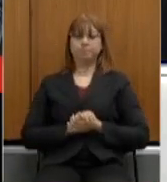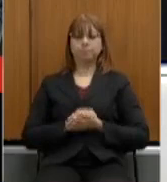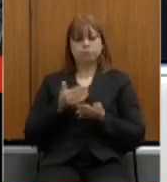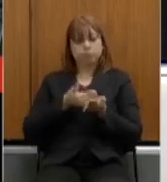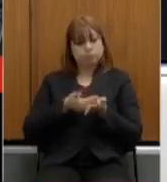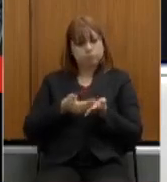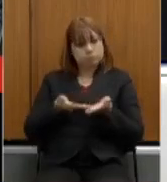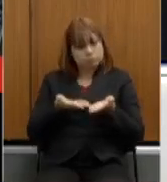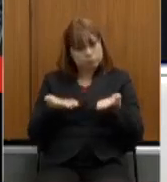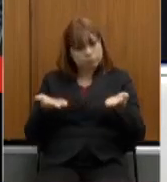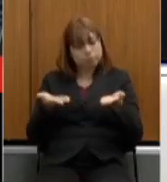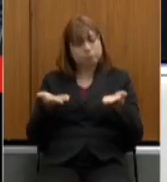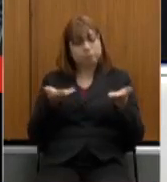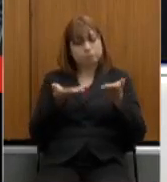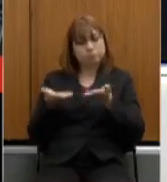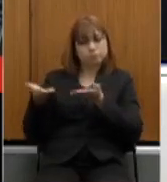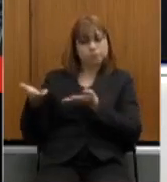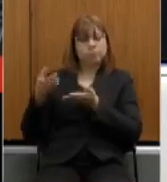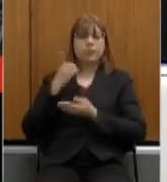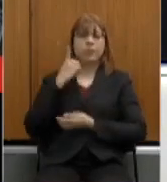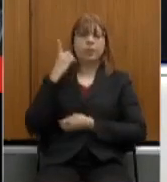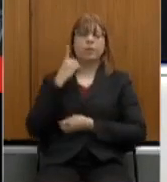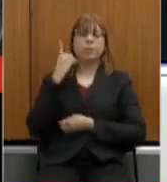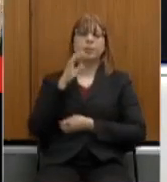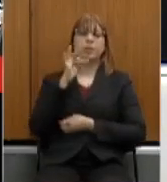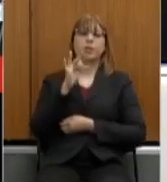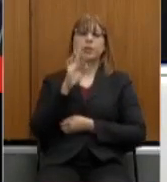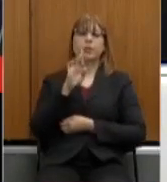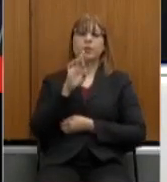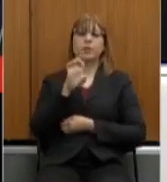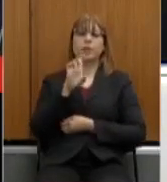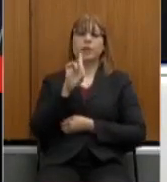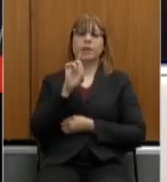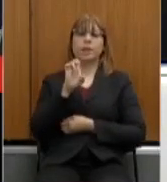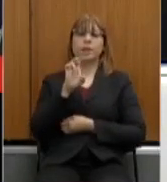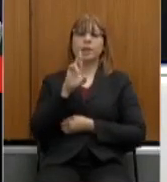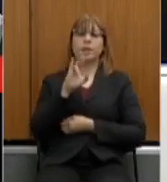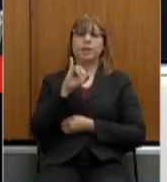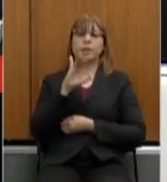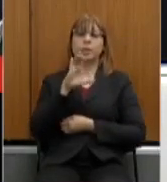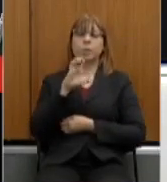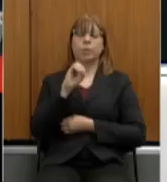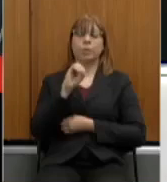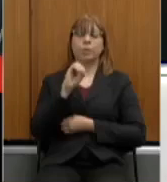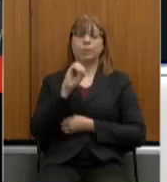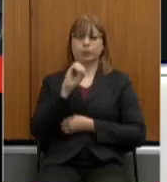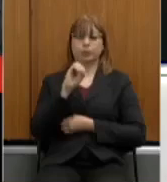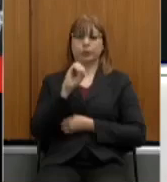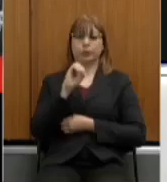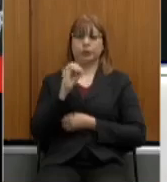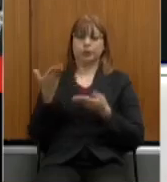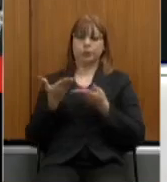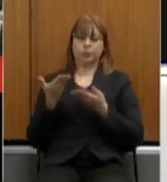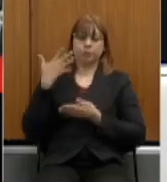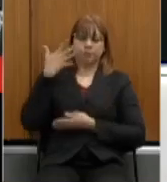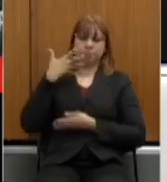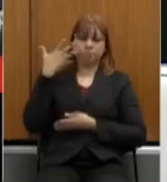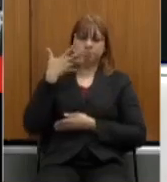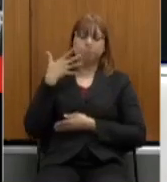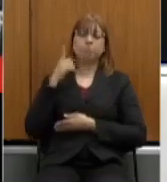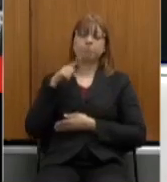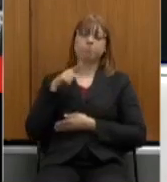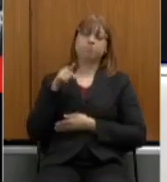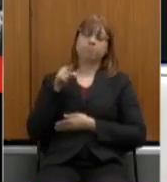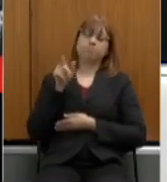iniciar passo a palavra ao deputado Frederico Antunes que nos fará a sua exposição ele que é